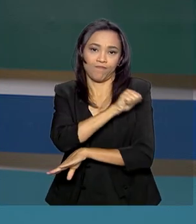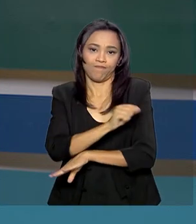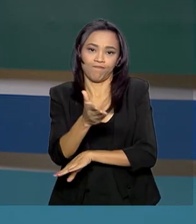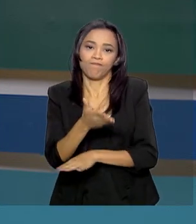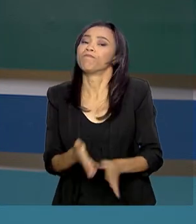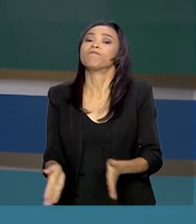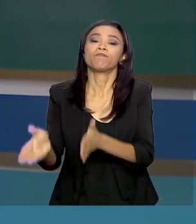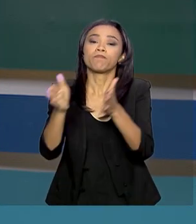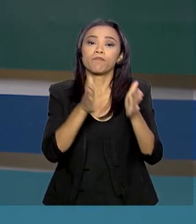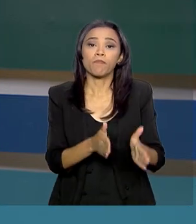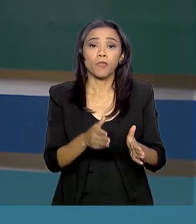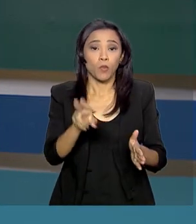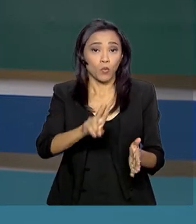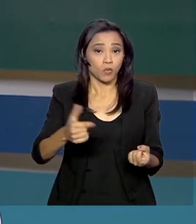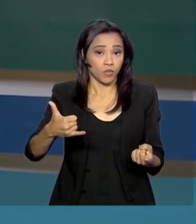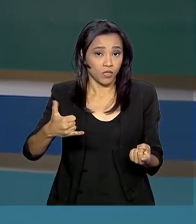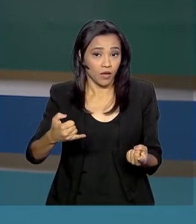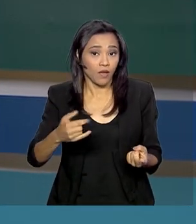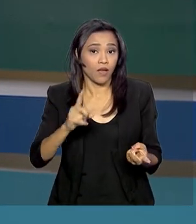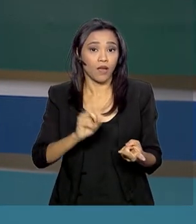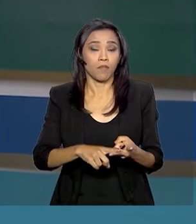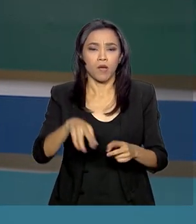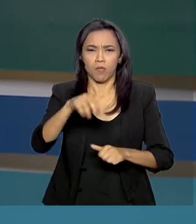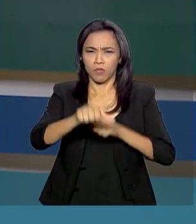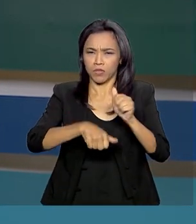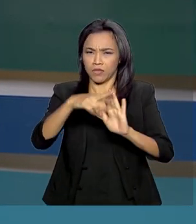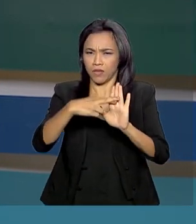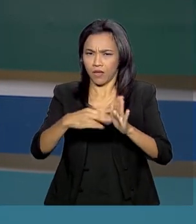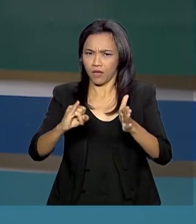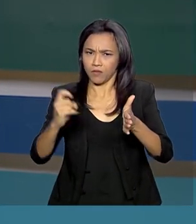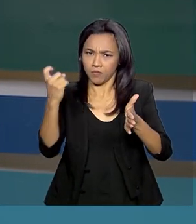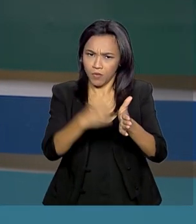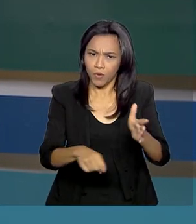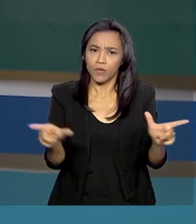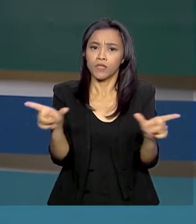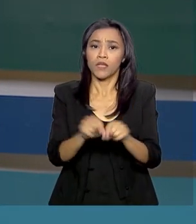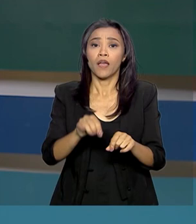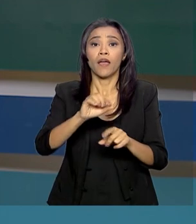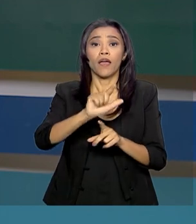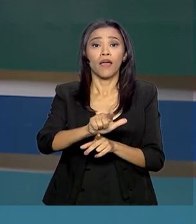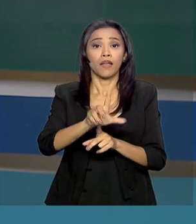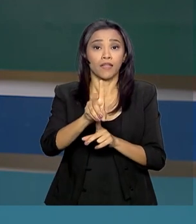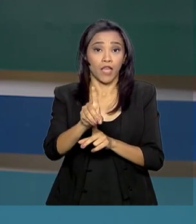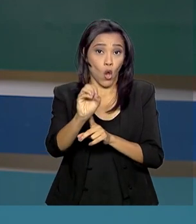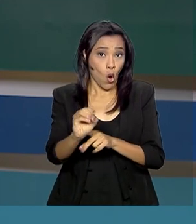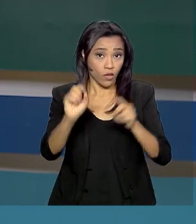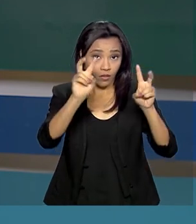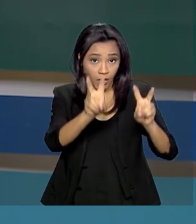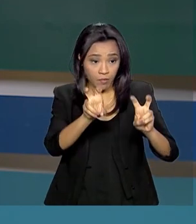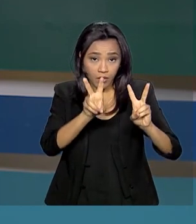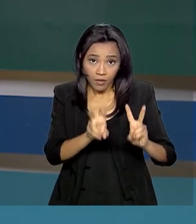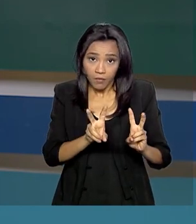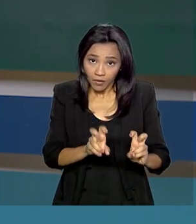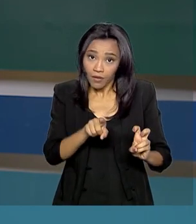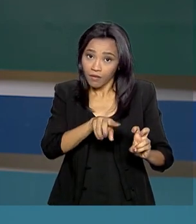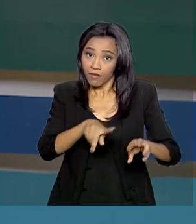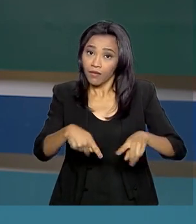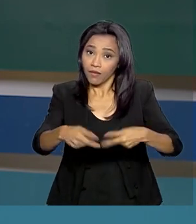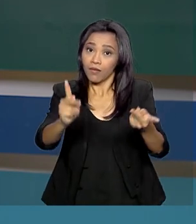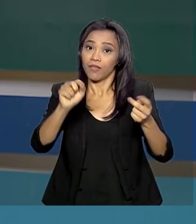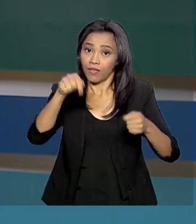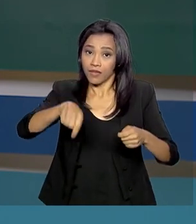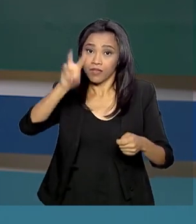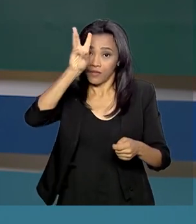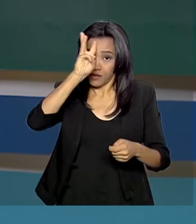Porte de arma, reforma tributária, lei de diretrizes orçamentárias. São temas que vão estar na pauta do Congresso desta